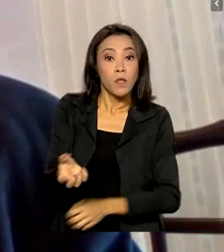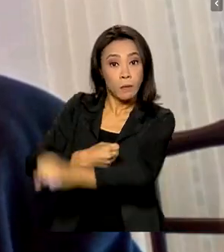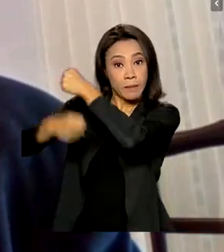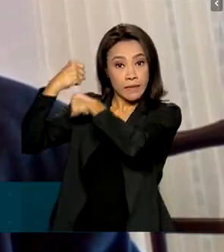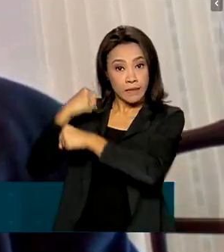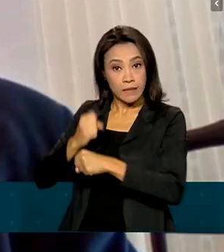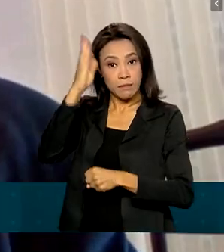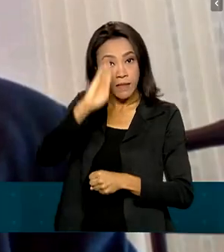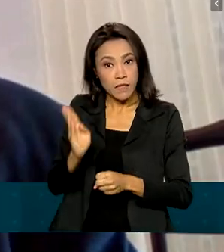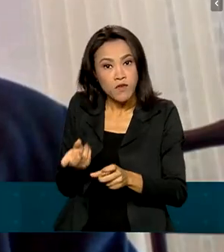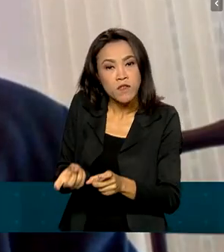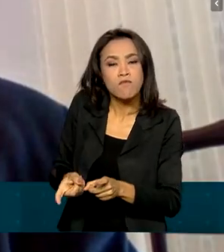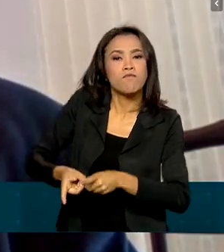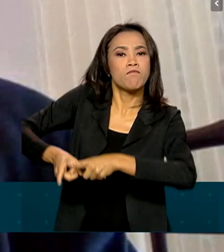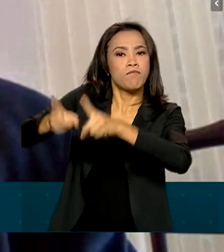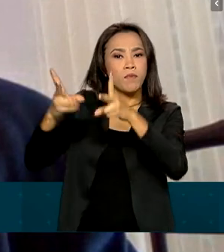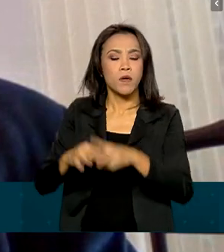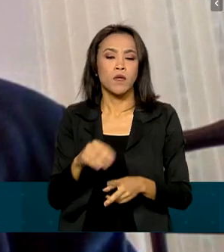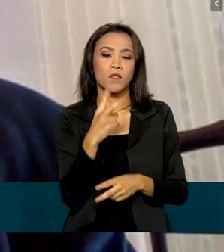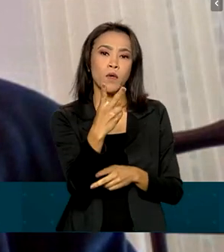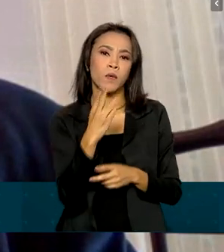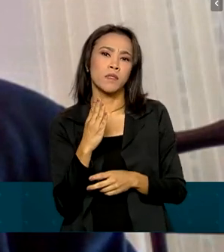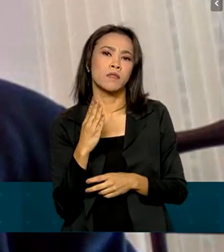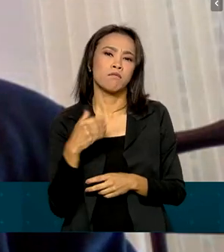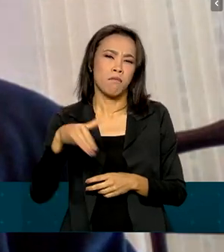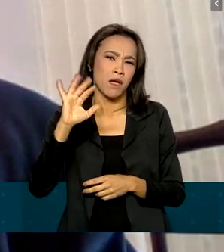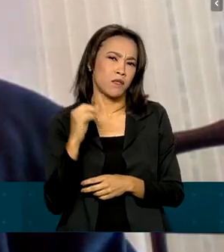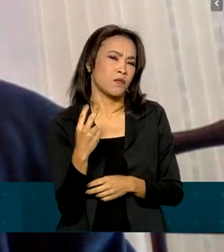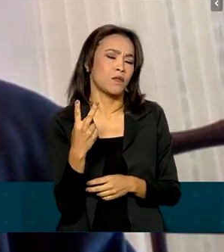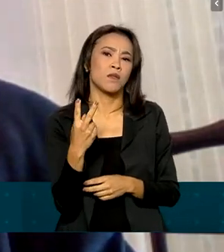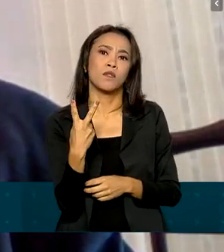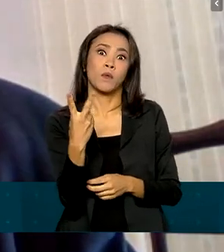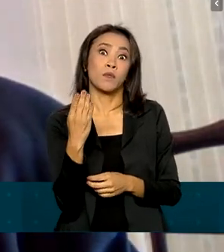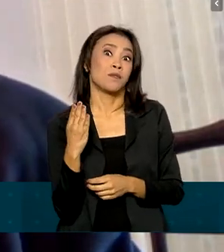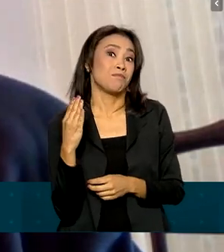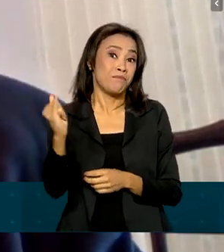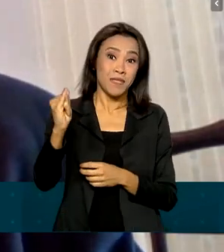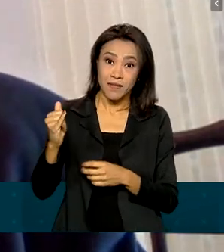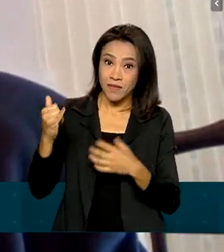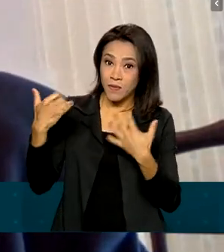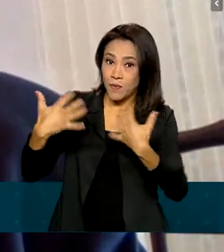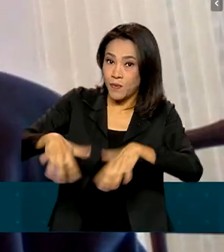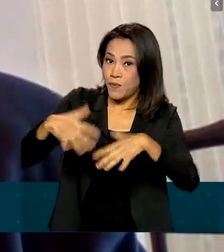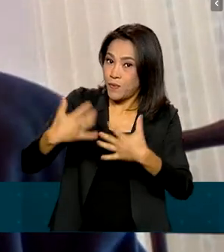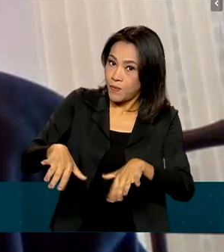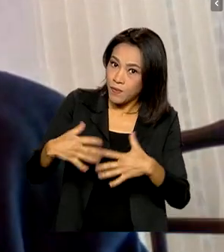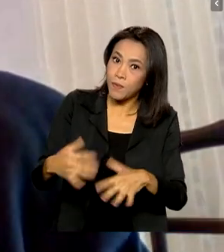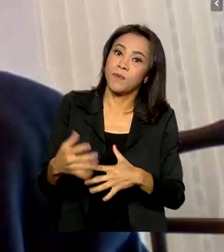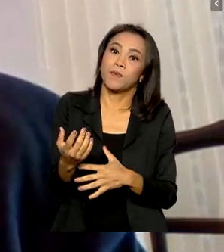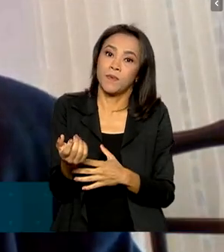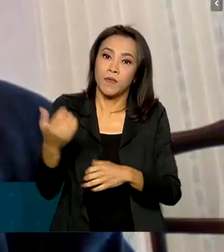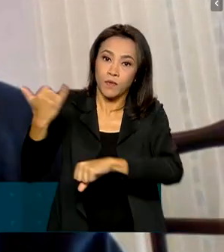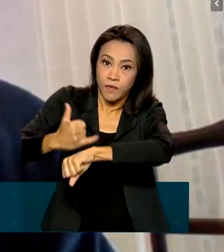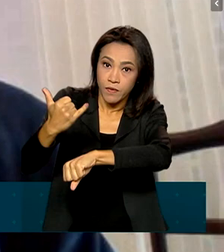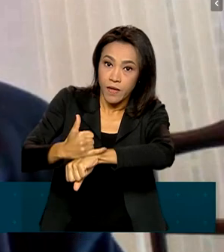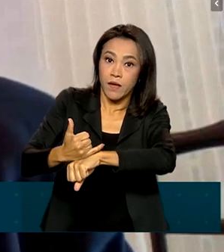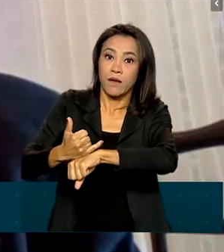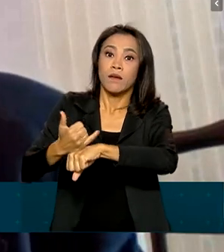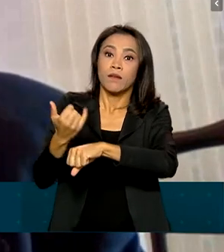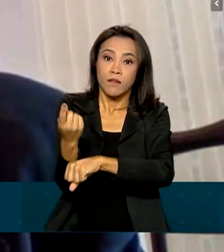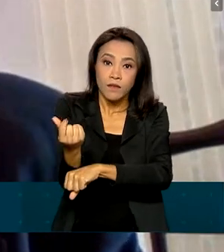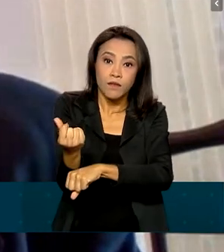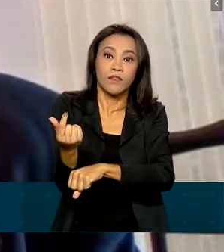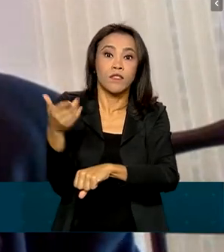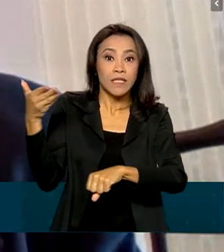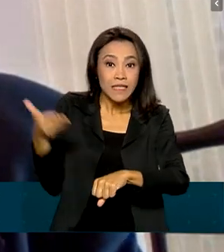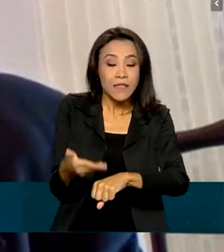2 bilhões e 85 milhões de dólares em nióbio. E isso representou 3,5% do valor das nossas